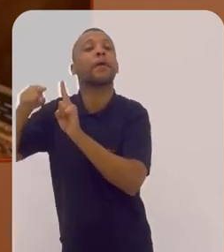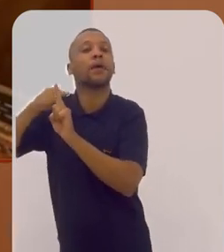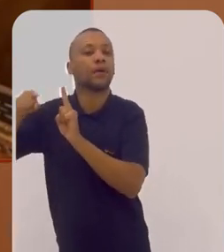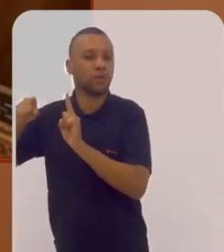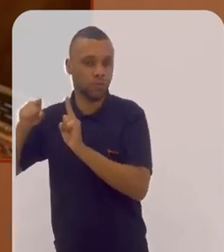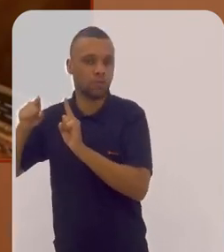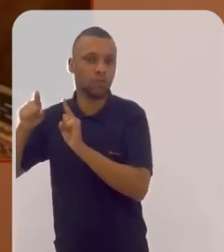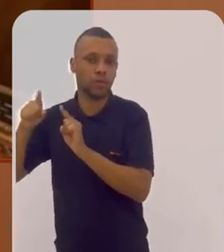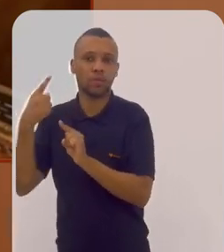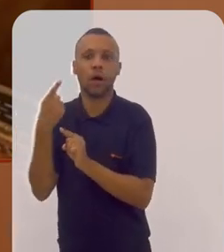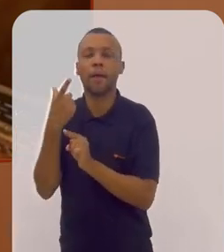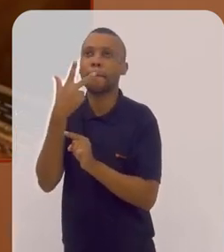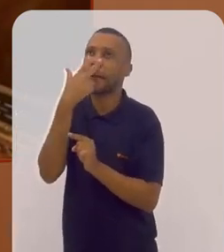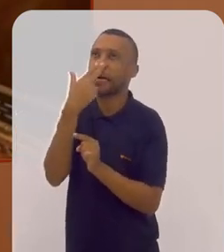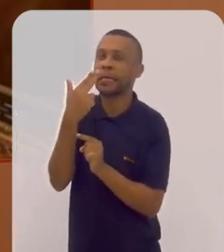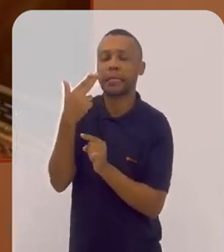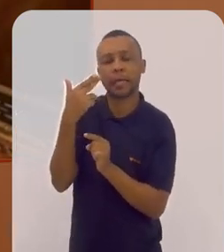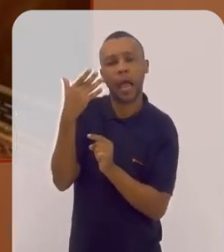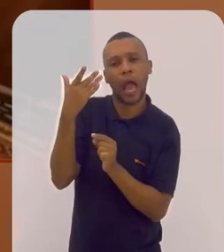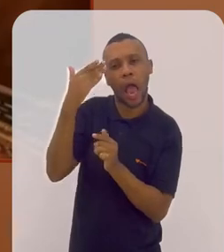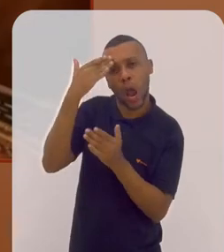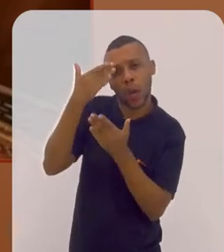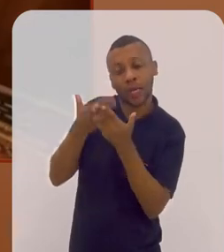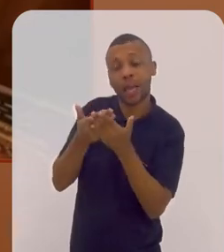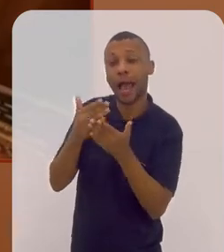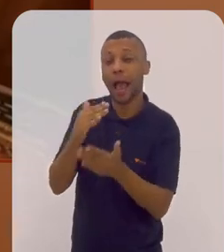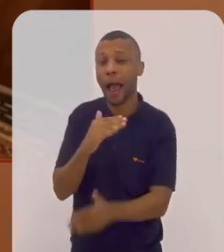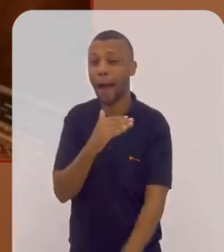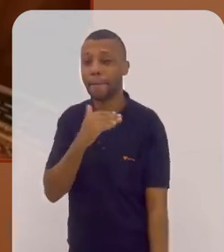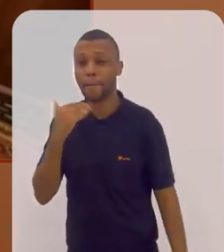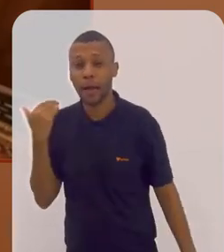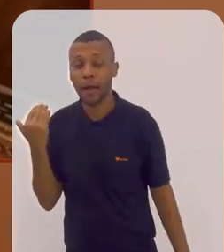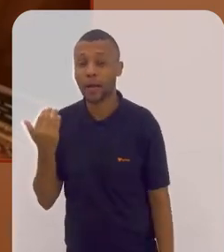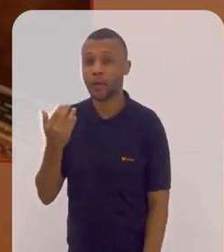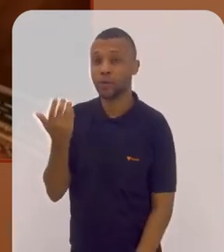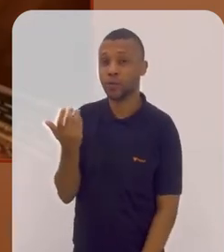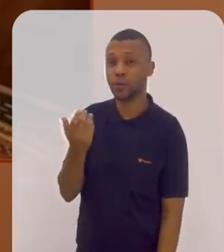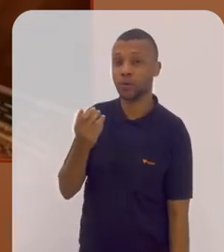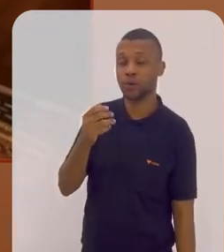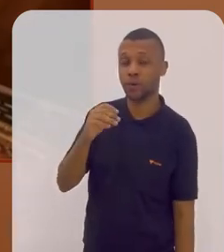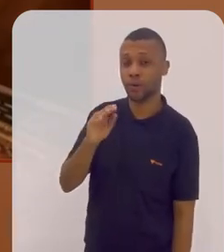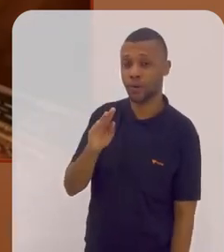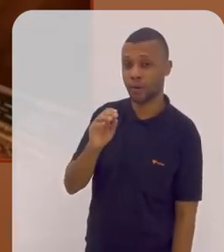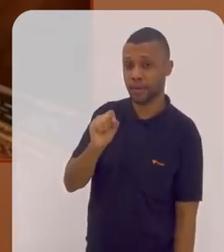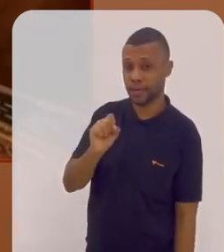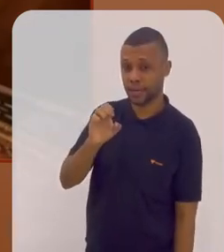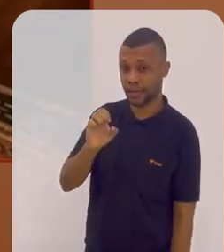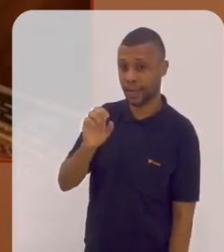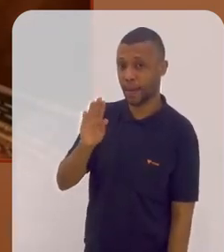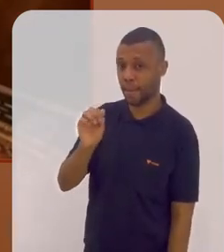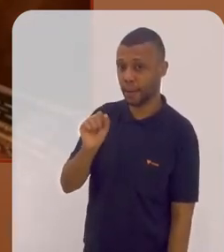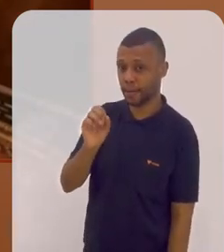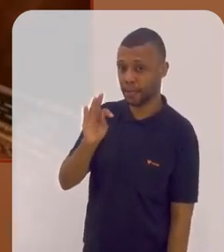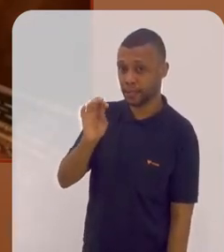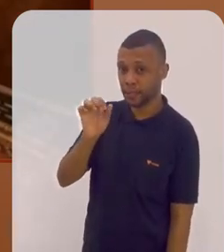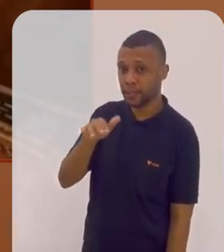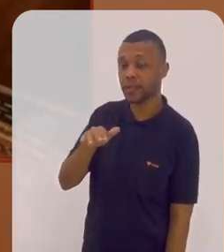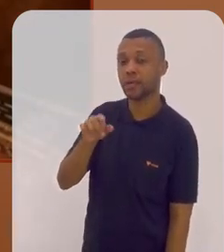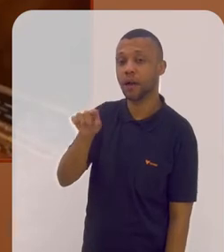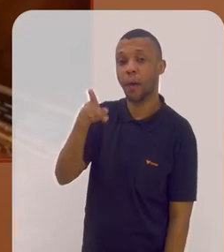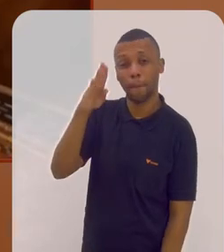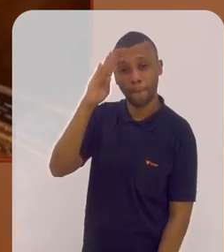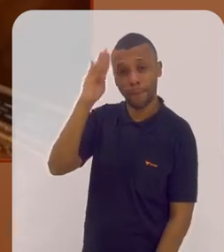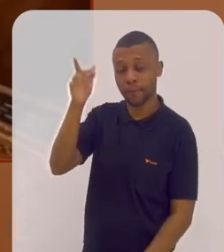tende a achar que a morte do Johann Sebastian Bach que foi o principal nome do